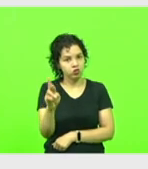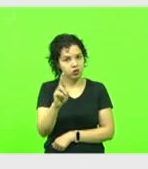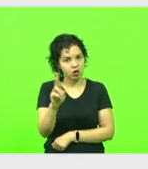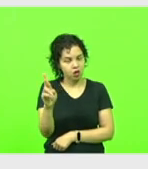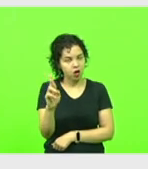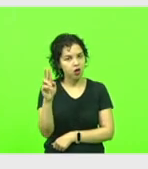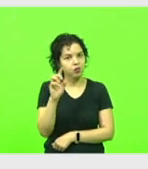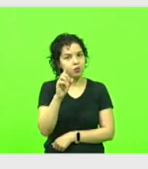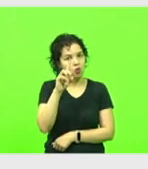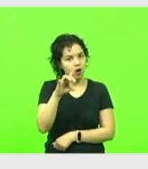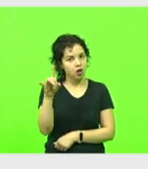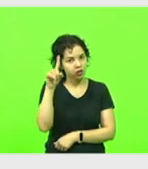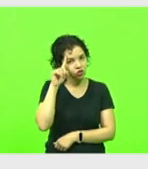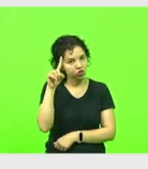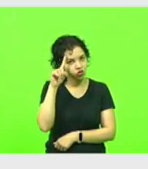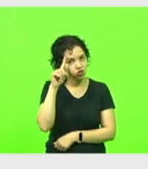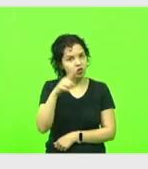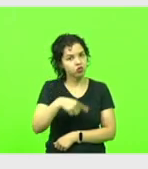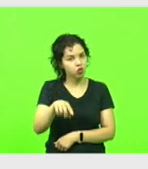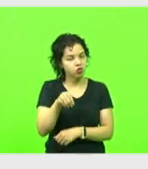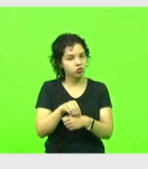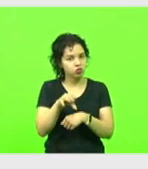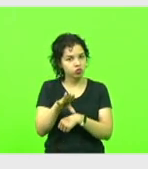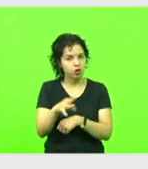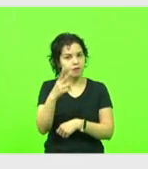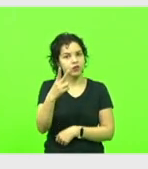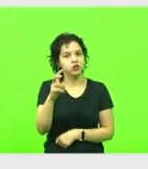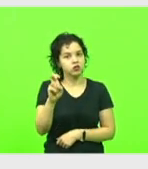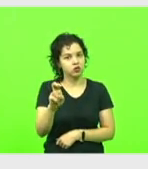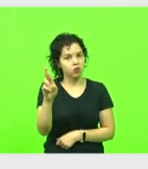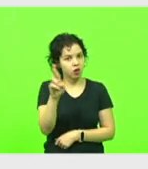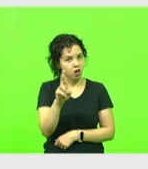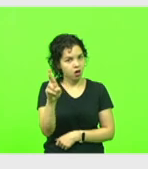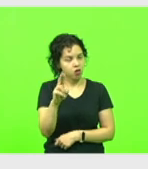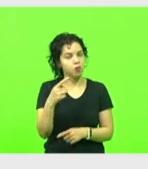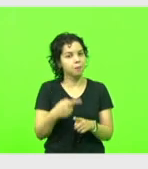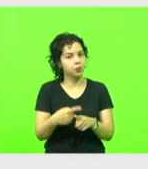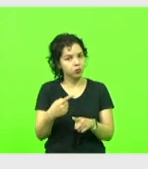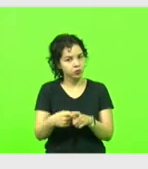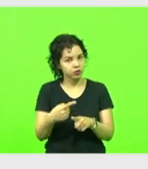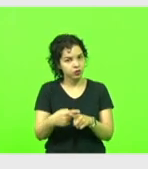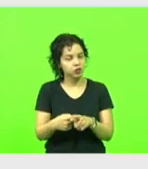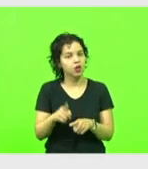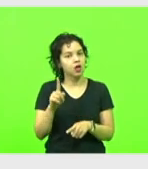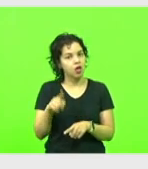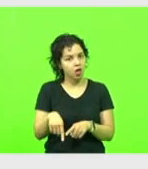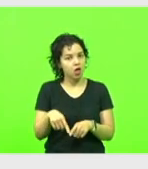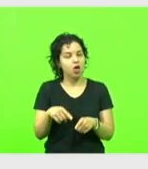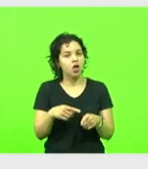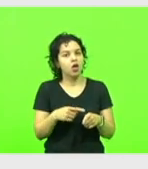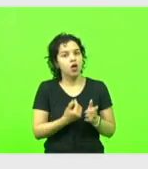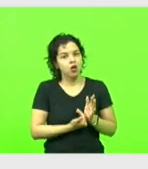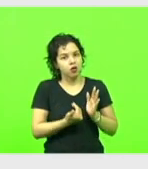trabalhado, nós sugerimos R$ 25,00, porque é a correção da inflação. E, segundo